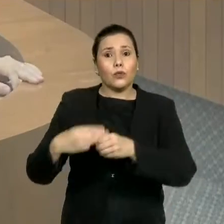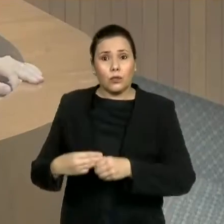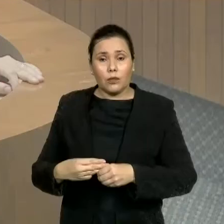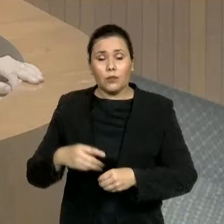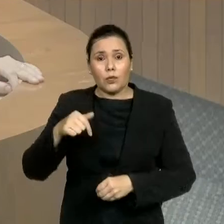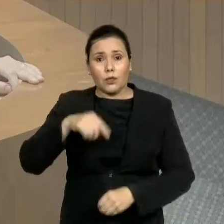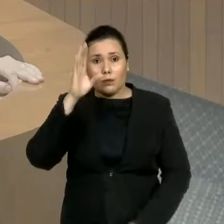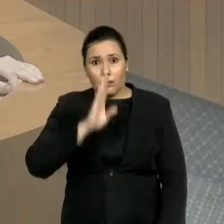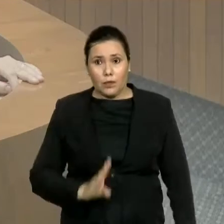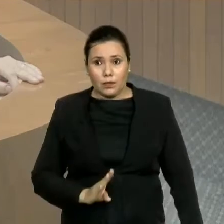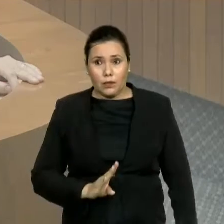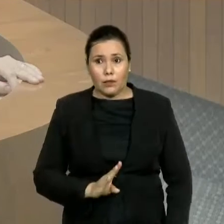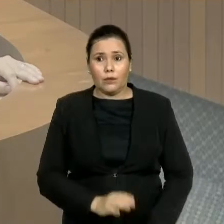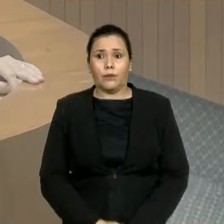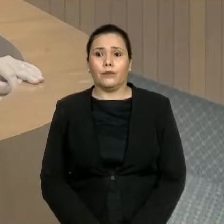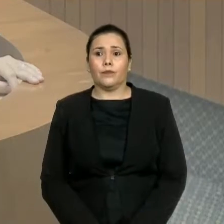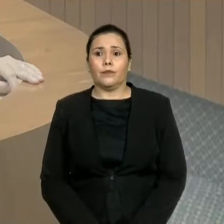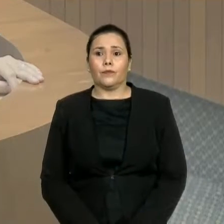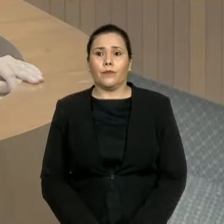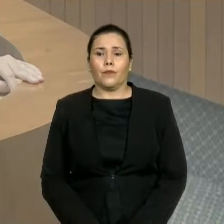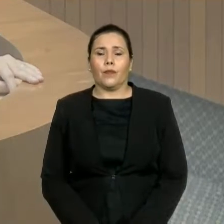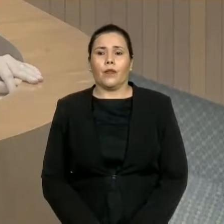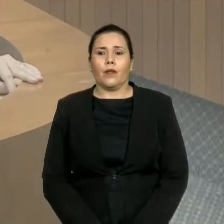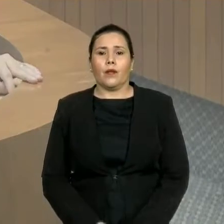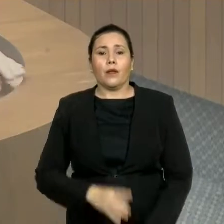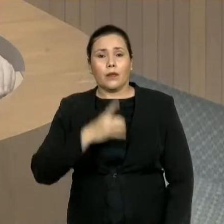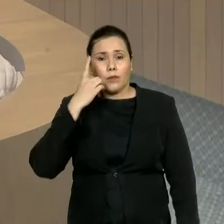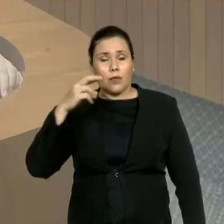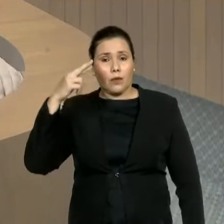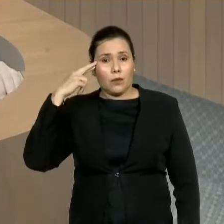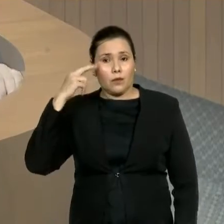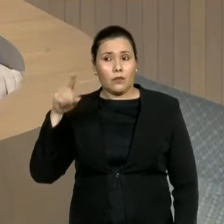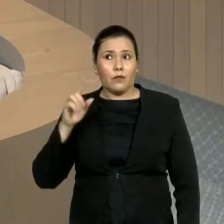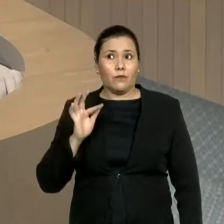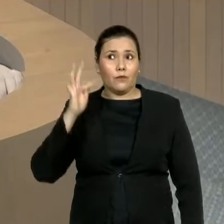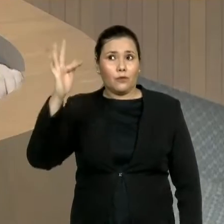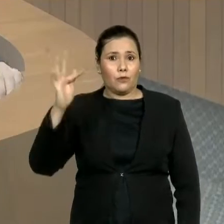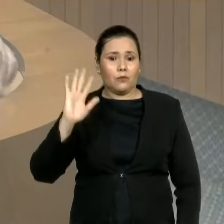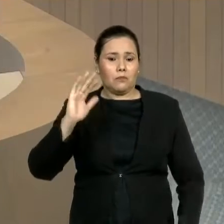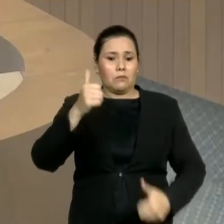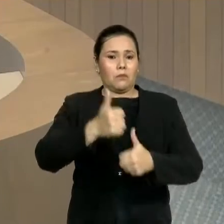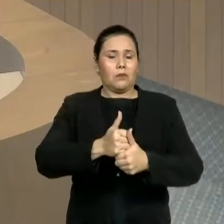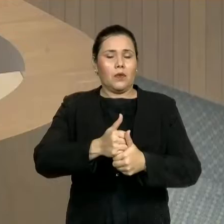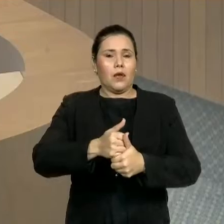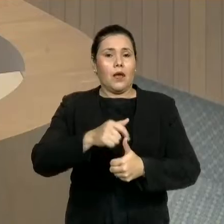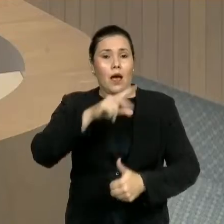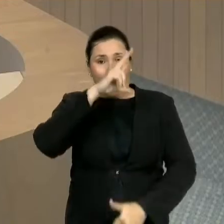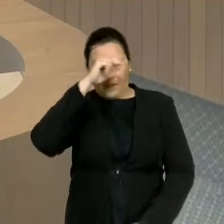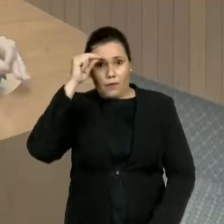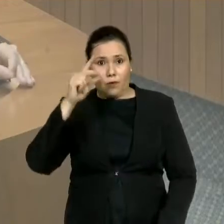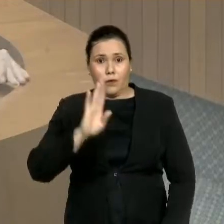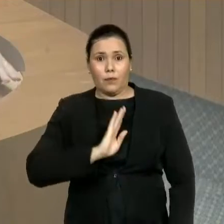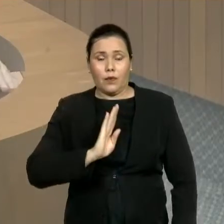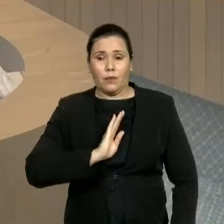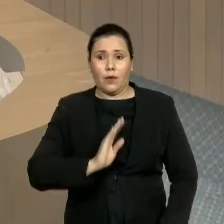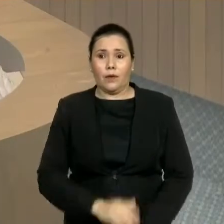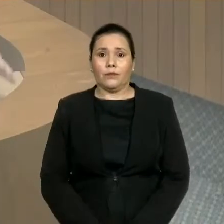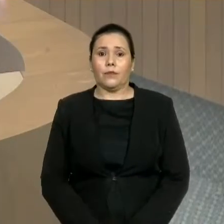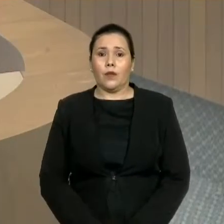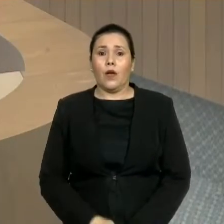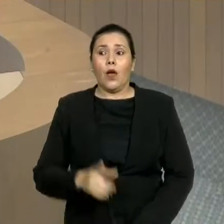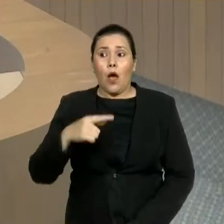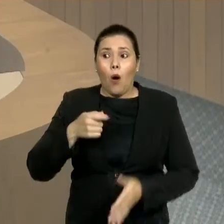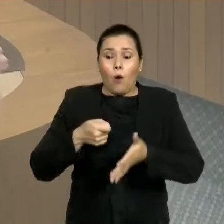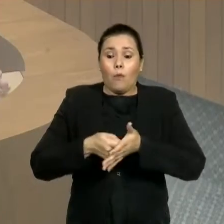Roberto Costa, vossa excelência que em breve será prefeito da cidade de Bacabal, passam a ser obrigados